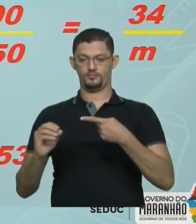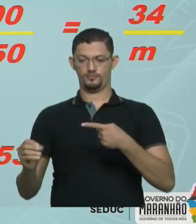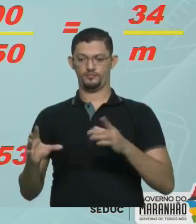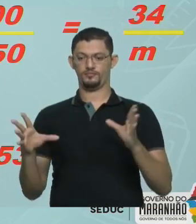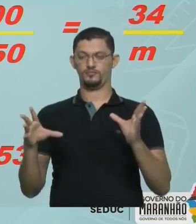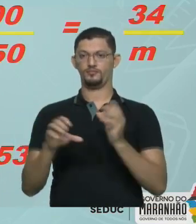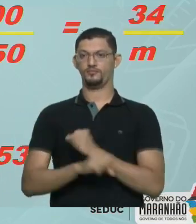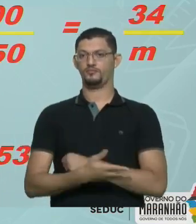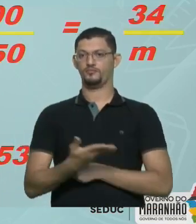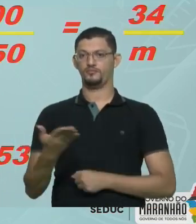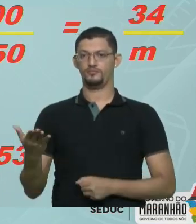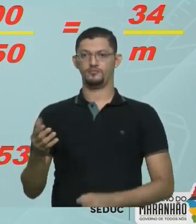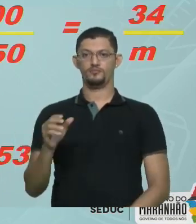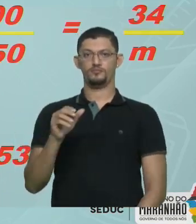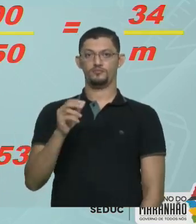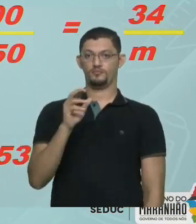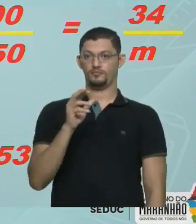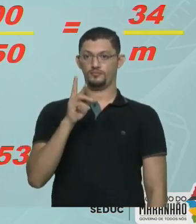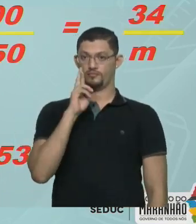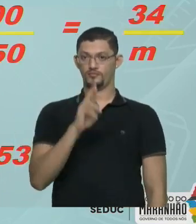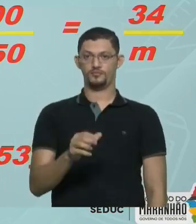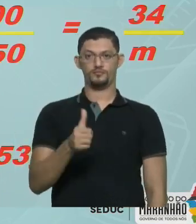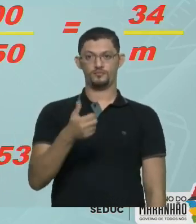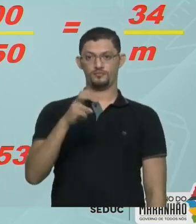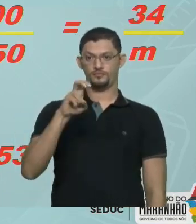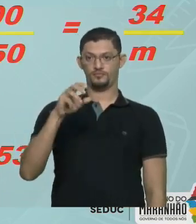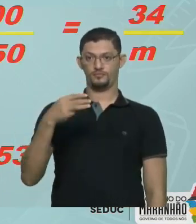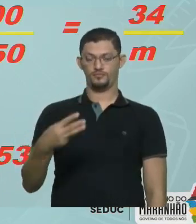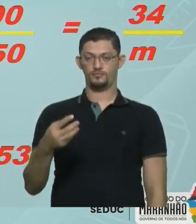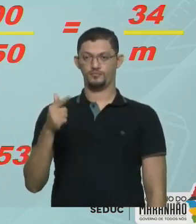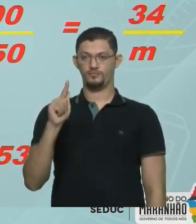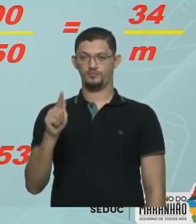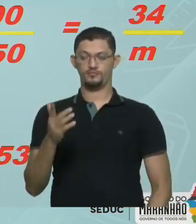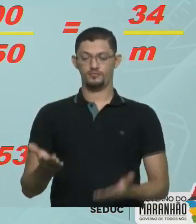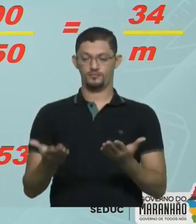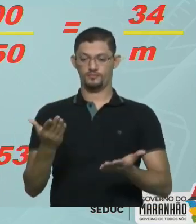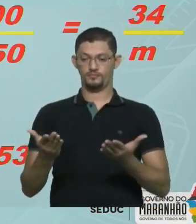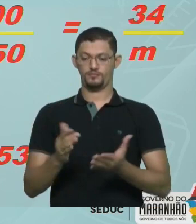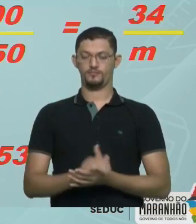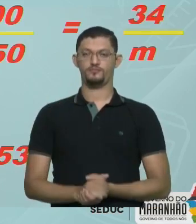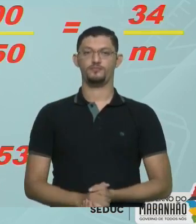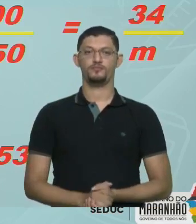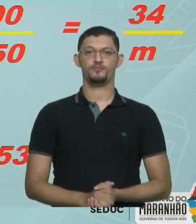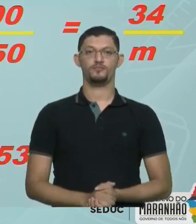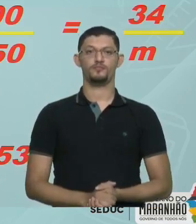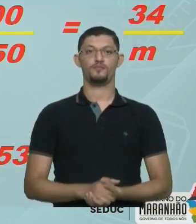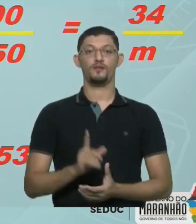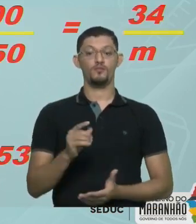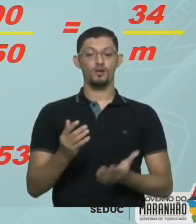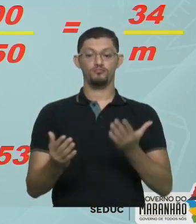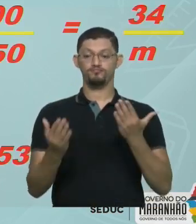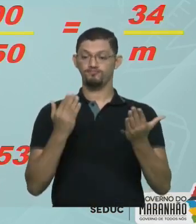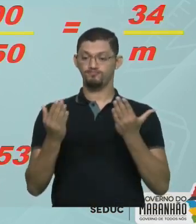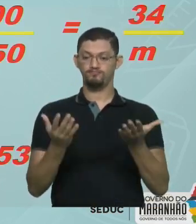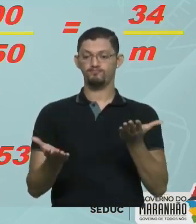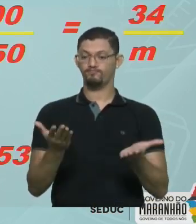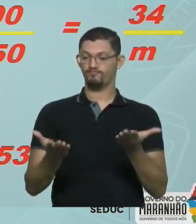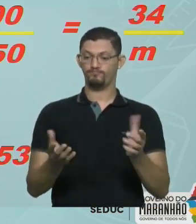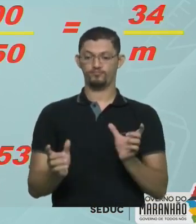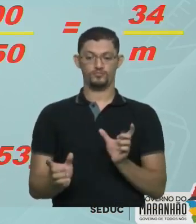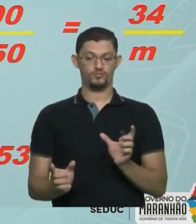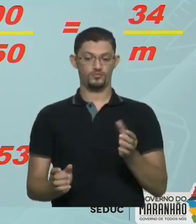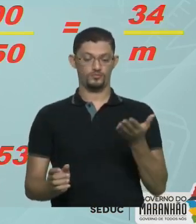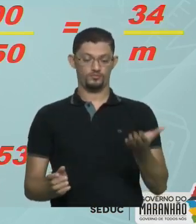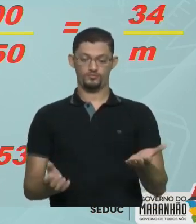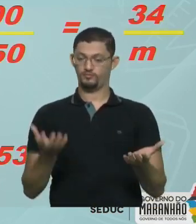153 gramas Então perceba gente Que coisciente de solubilidade É uma proporção Em que mostra